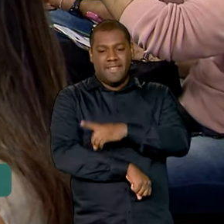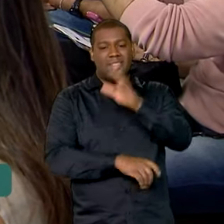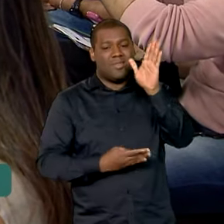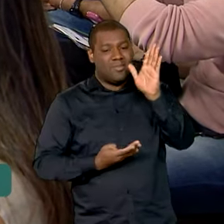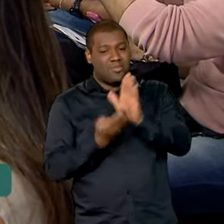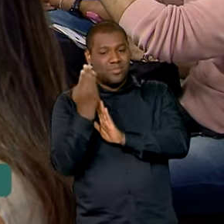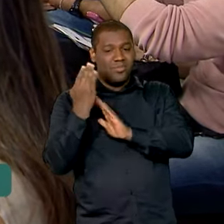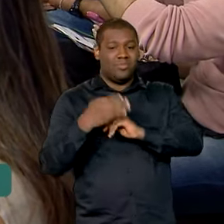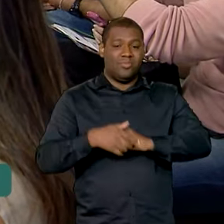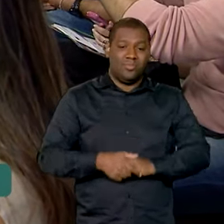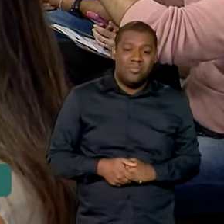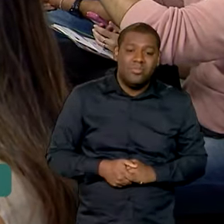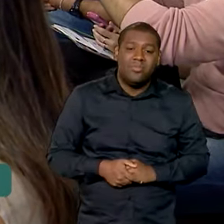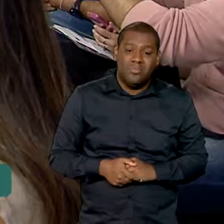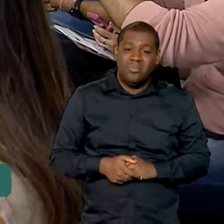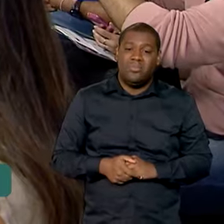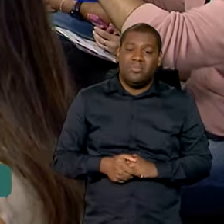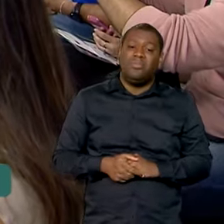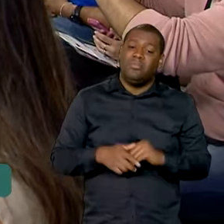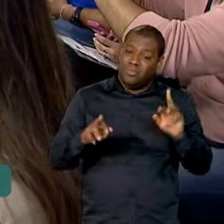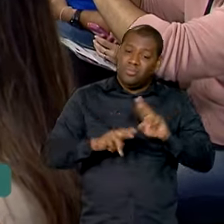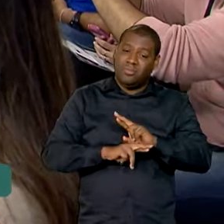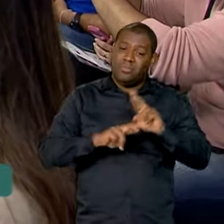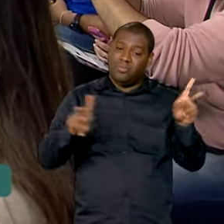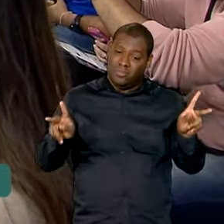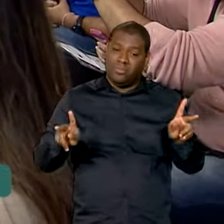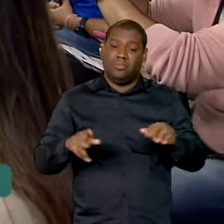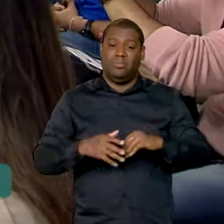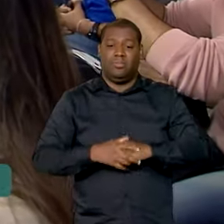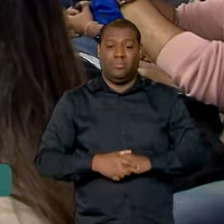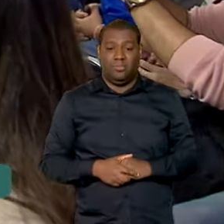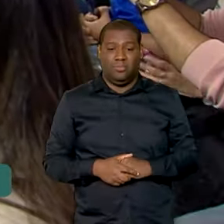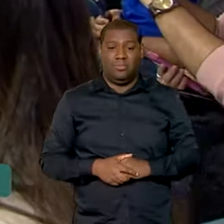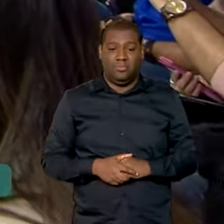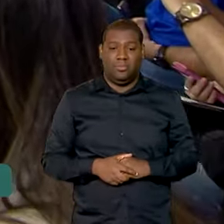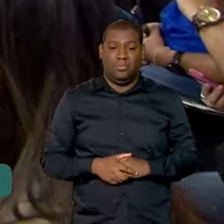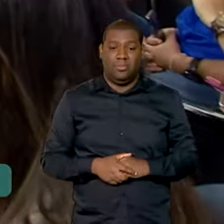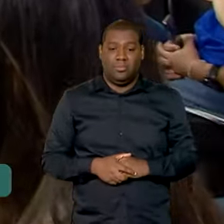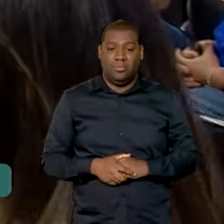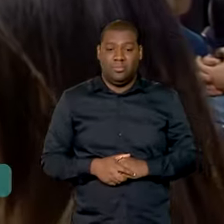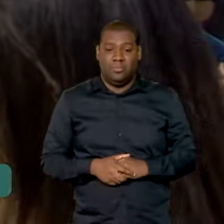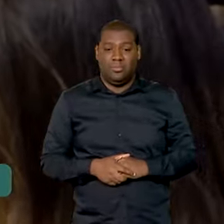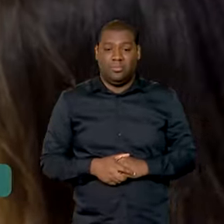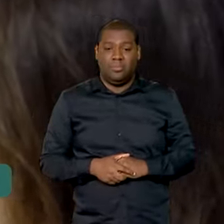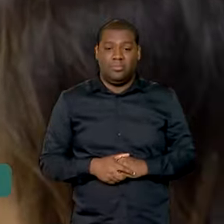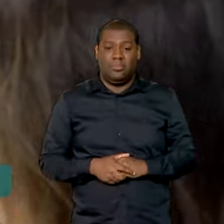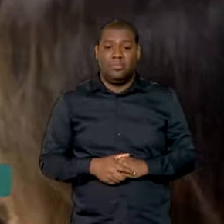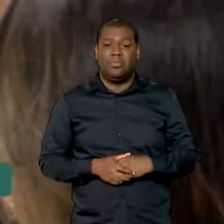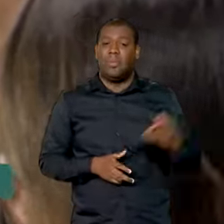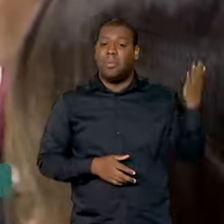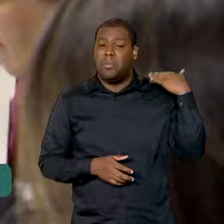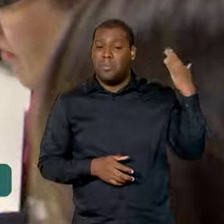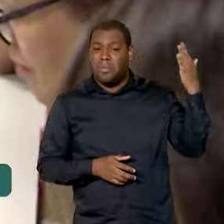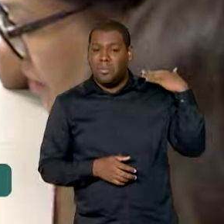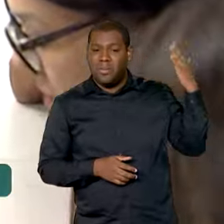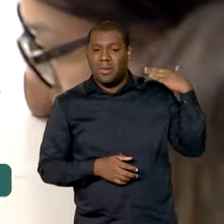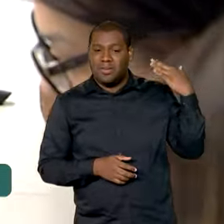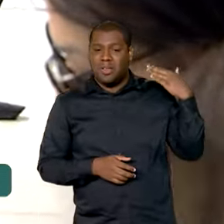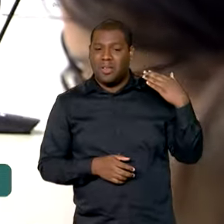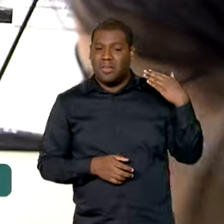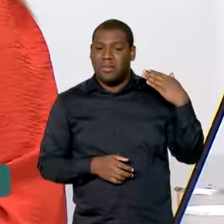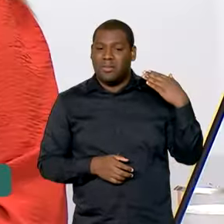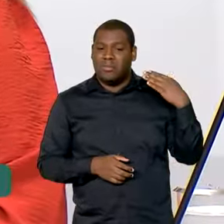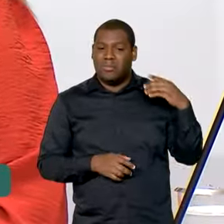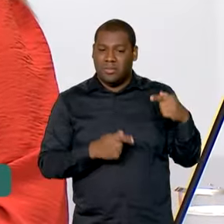muito diferente do que estávamos nas semanas anteriores, principalmente na semana 13,